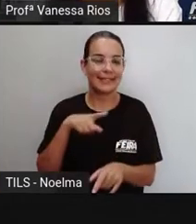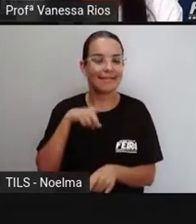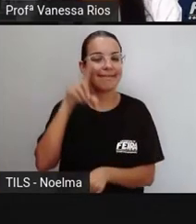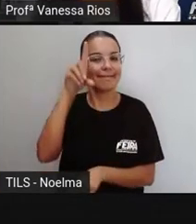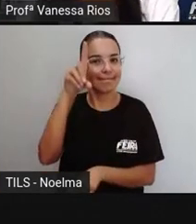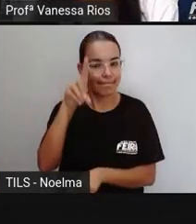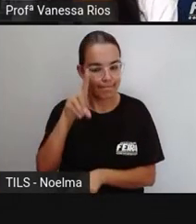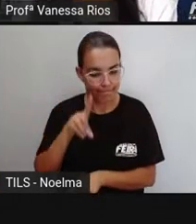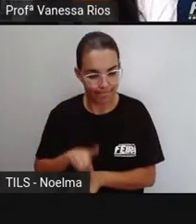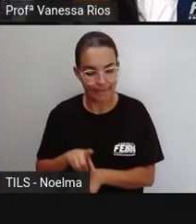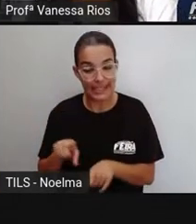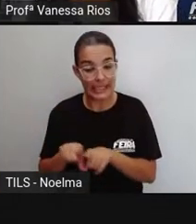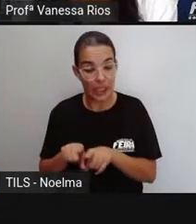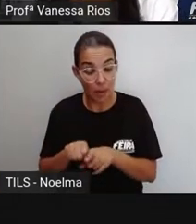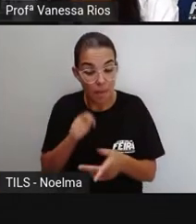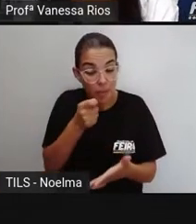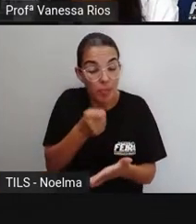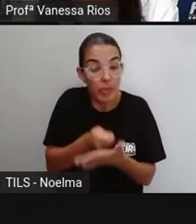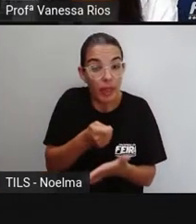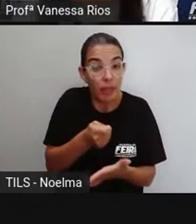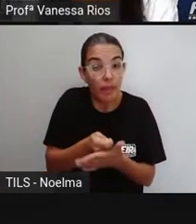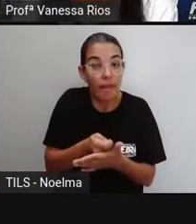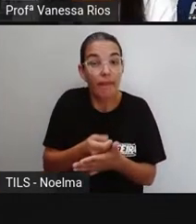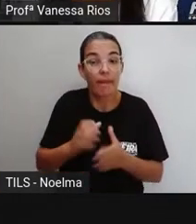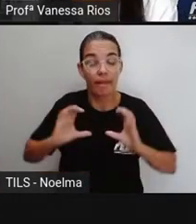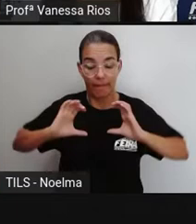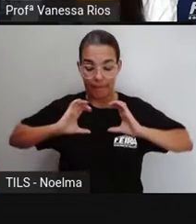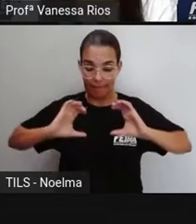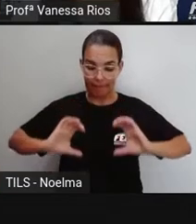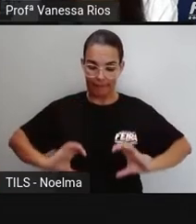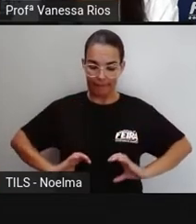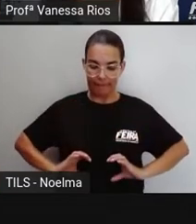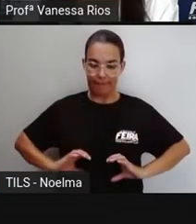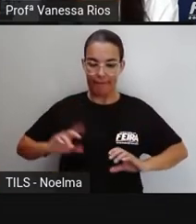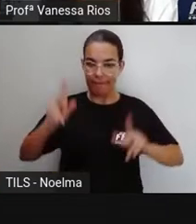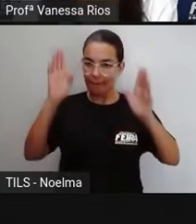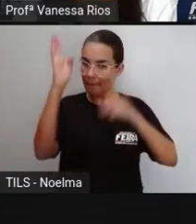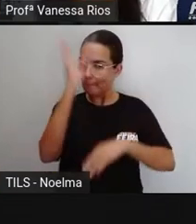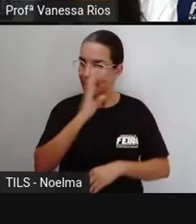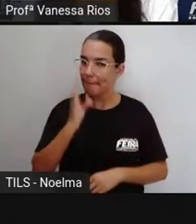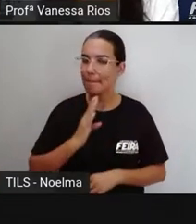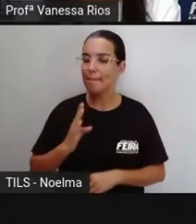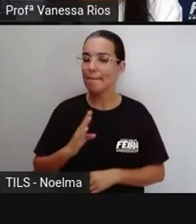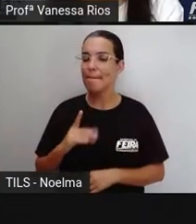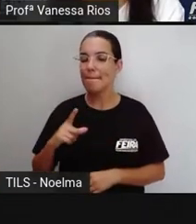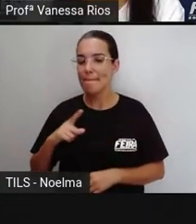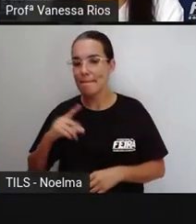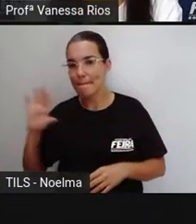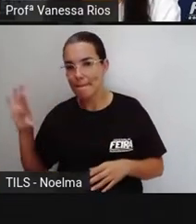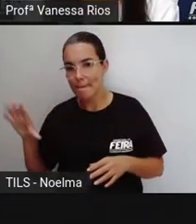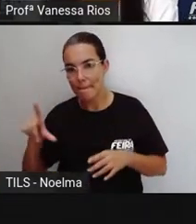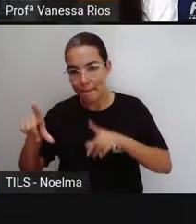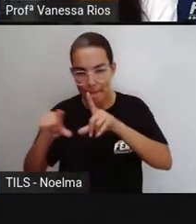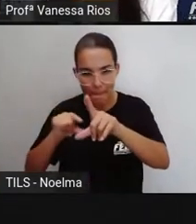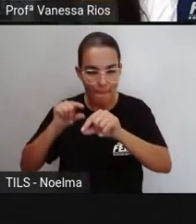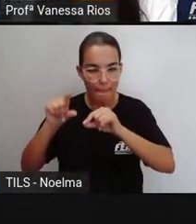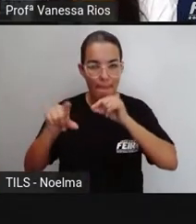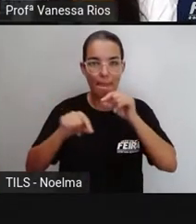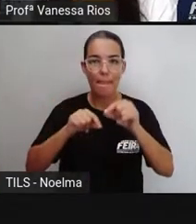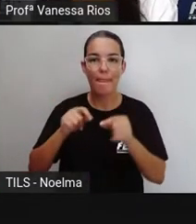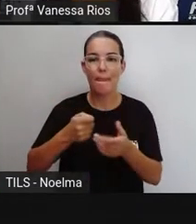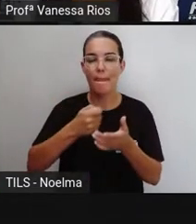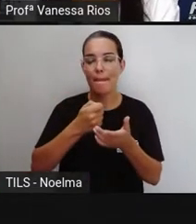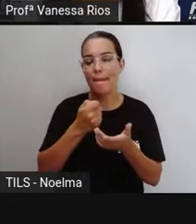e também um dever dos cidadãos brasileiros. Participar aí das escolhas, participar